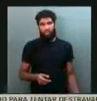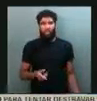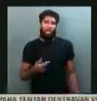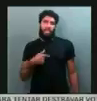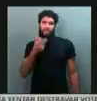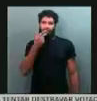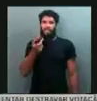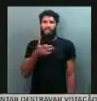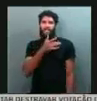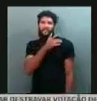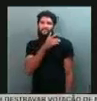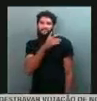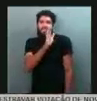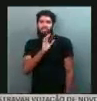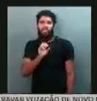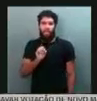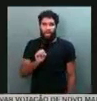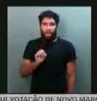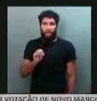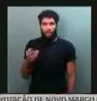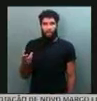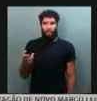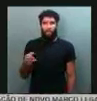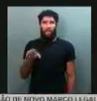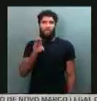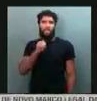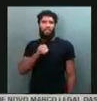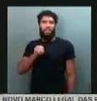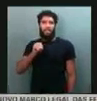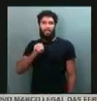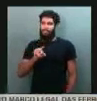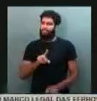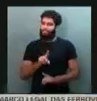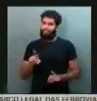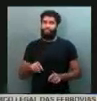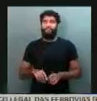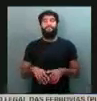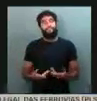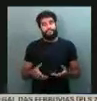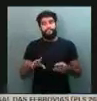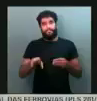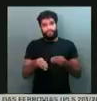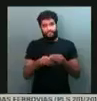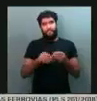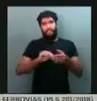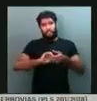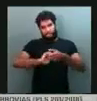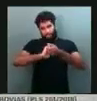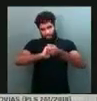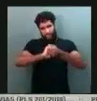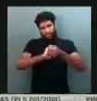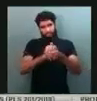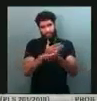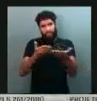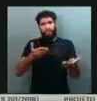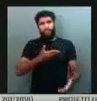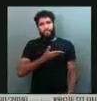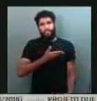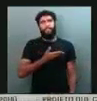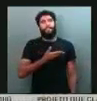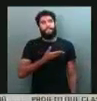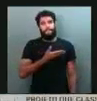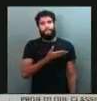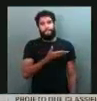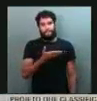Então, presidente, só cumprimentando a todos os colegas, a todas as colegas,